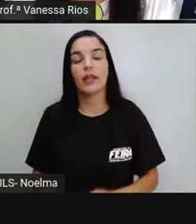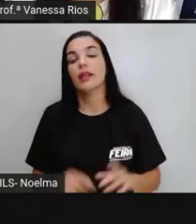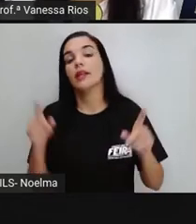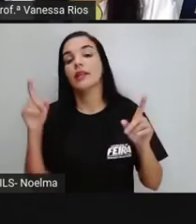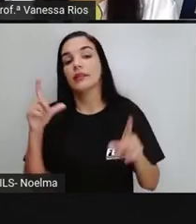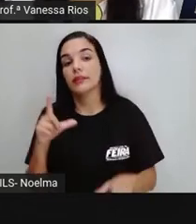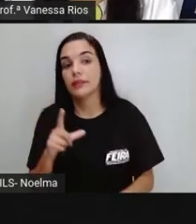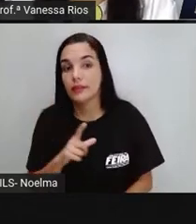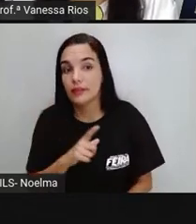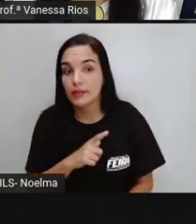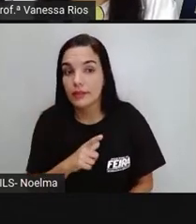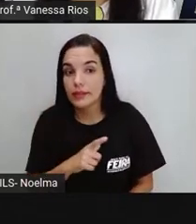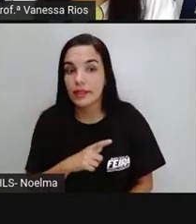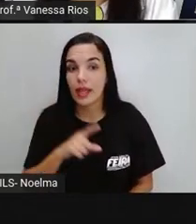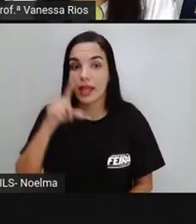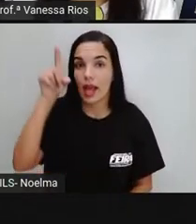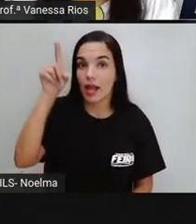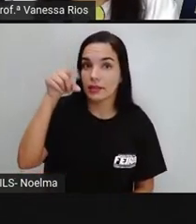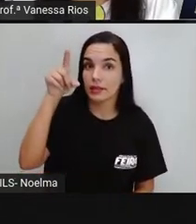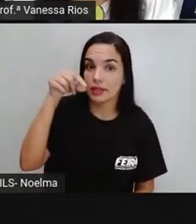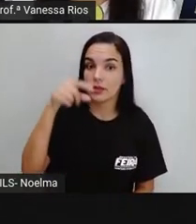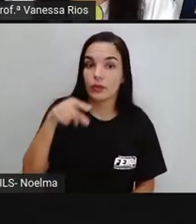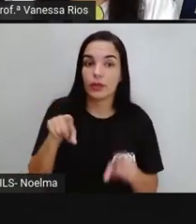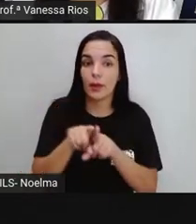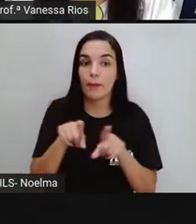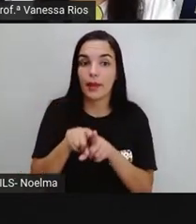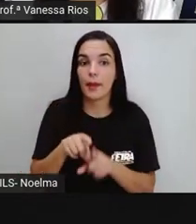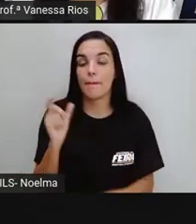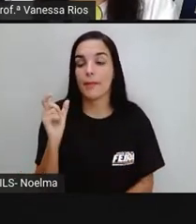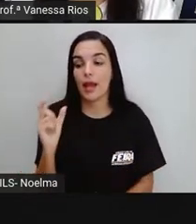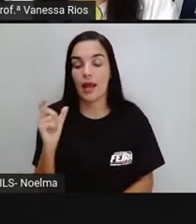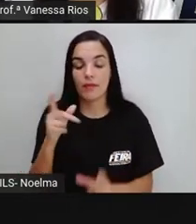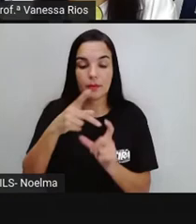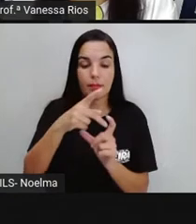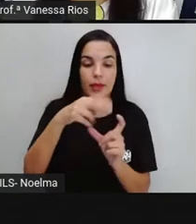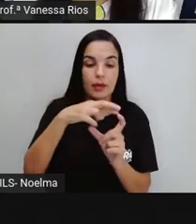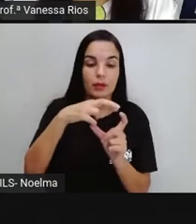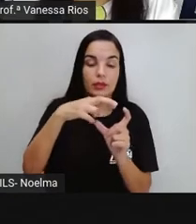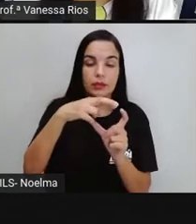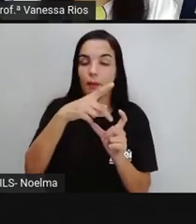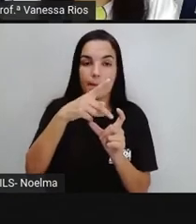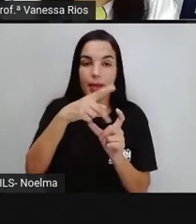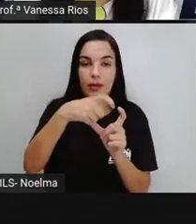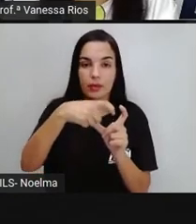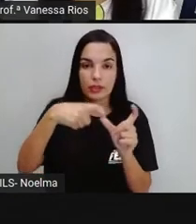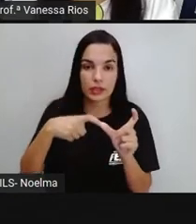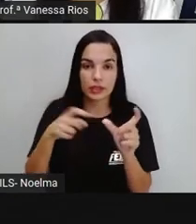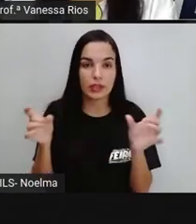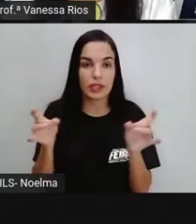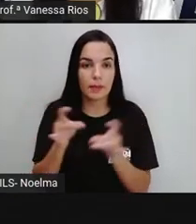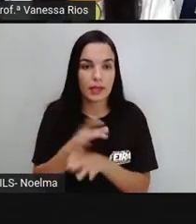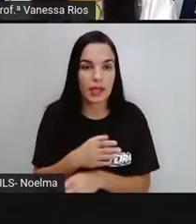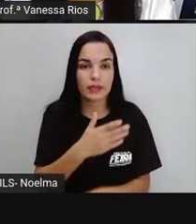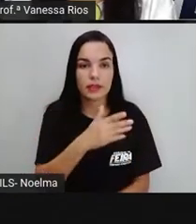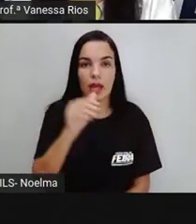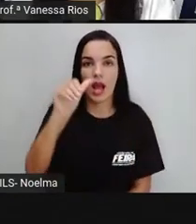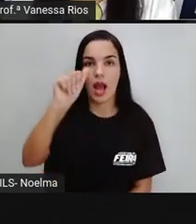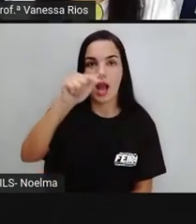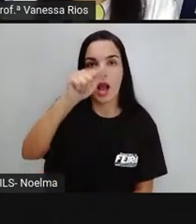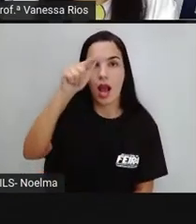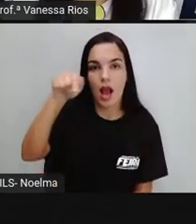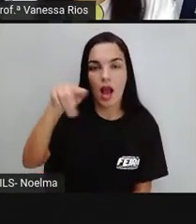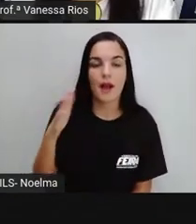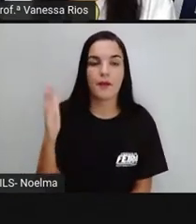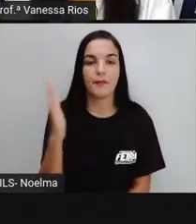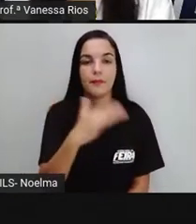Recebem aí o acento gráfico também as paroxítonas que terminam em an ou ans, an ou ans,